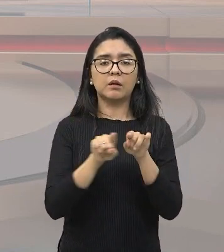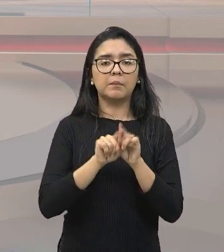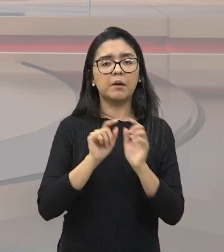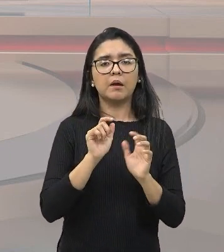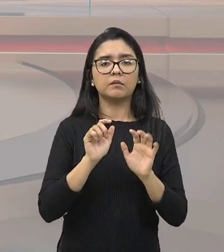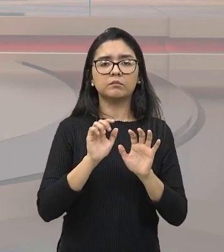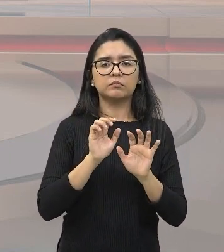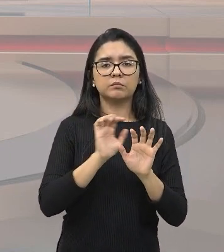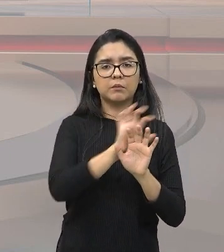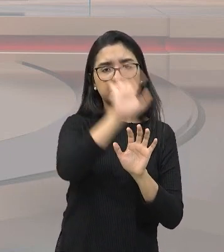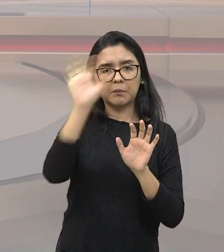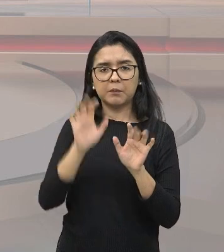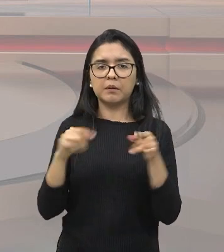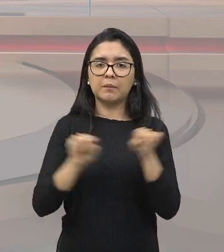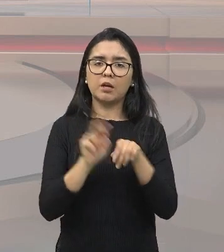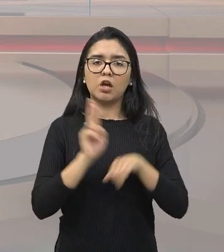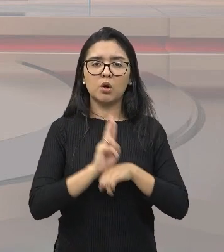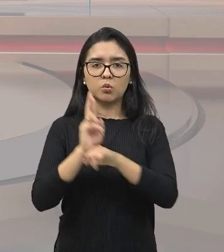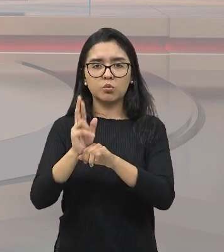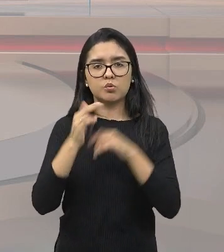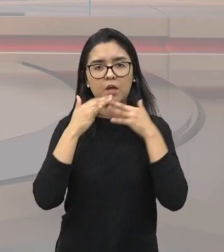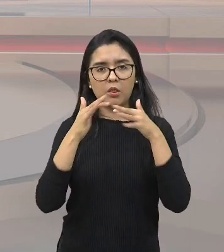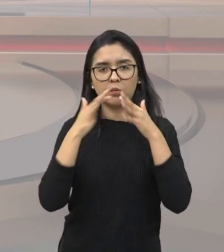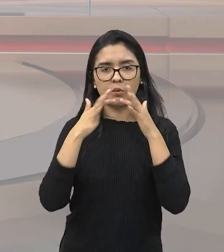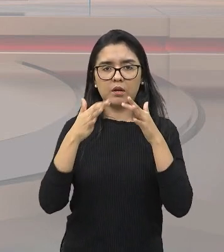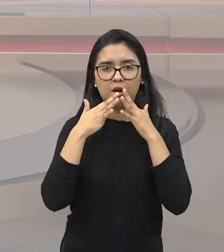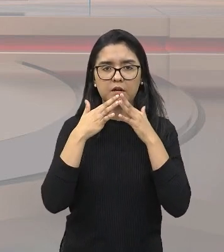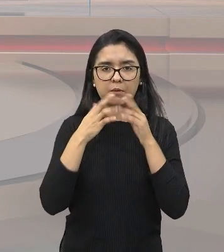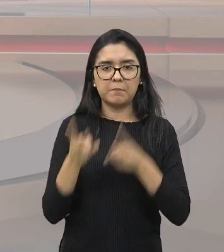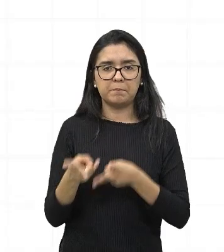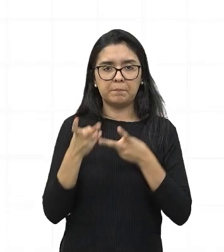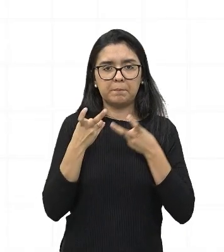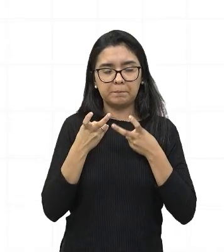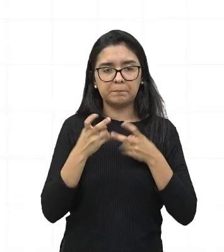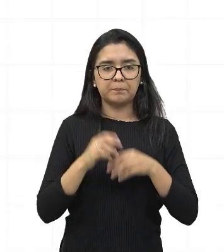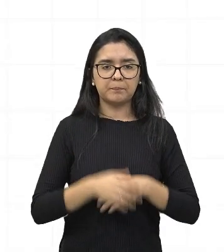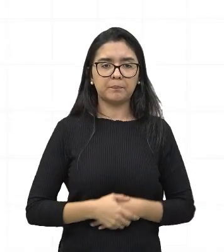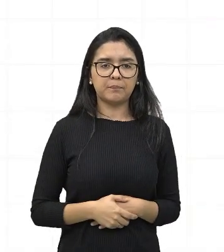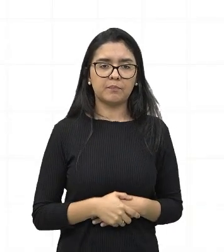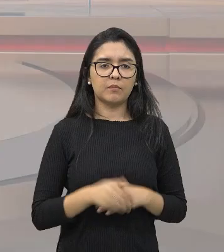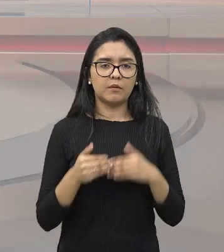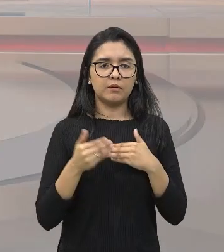e de recursos naturais a serem explorados. Ok? Continuando.